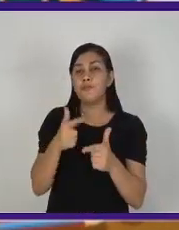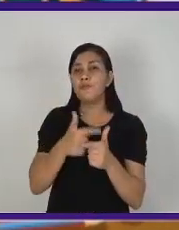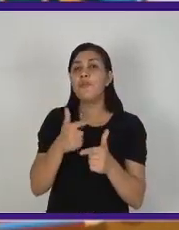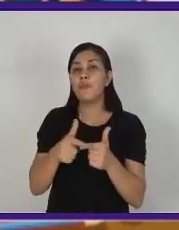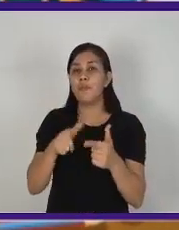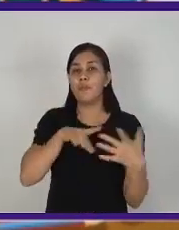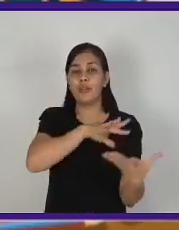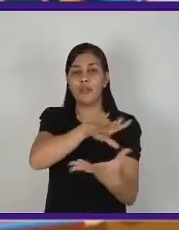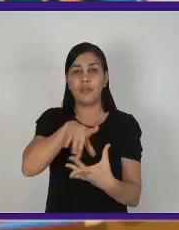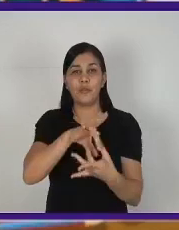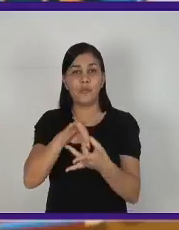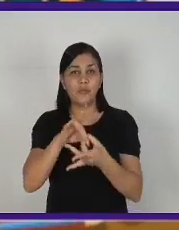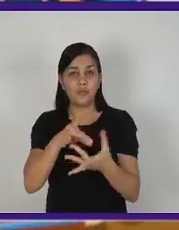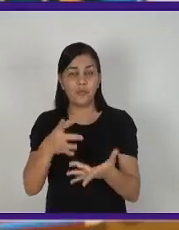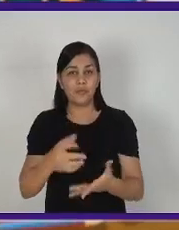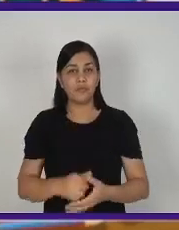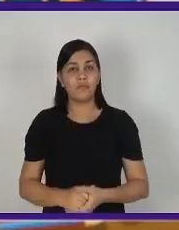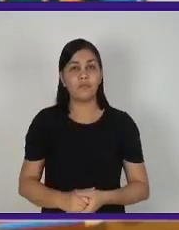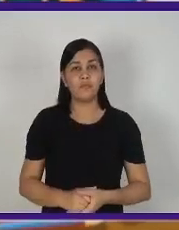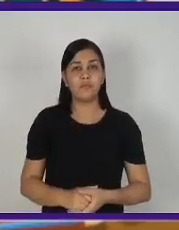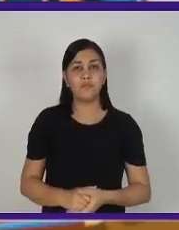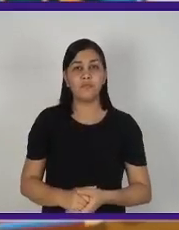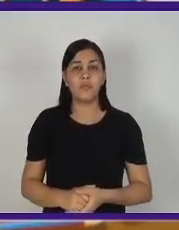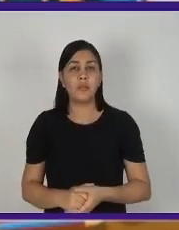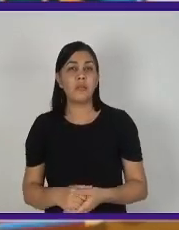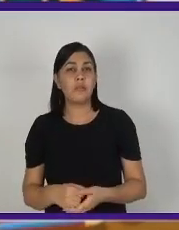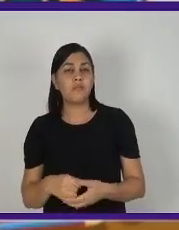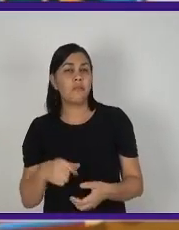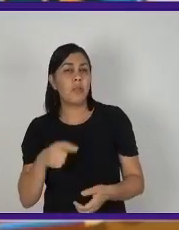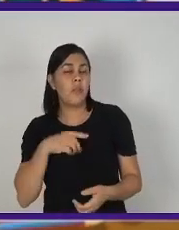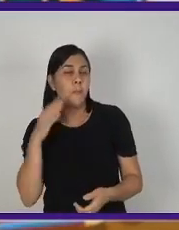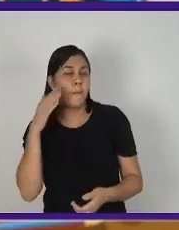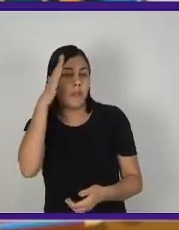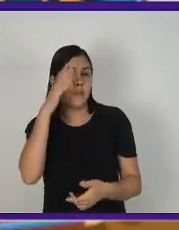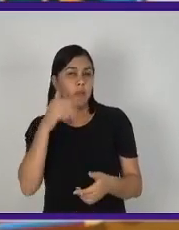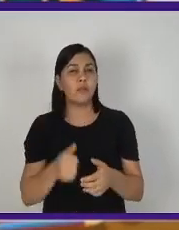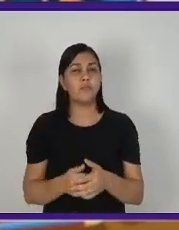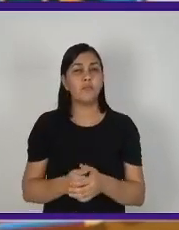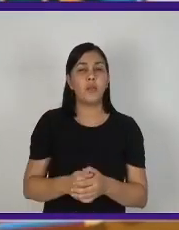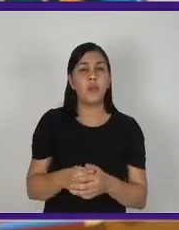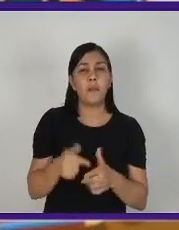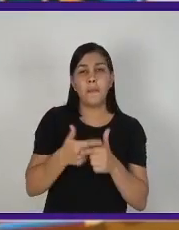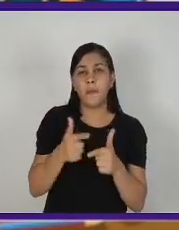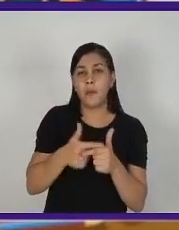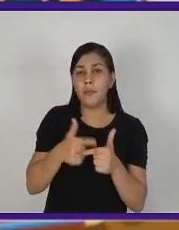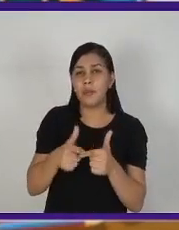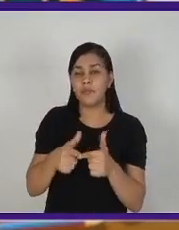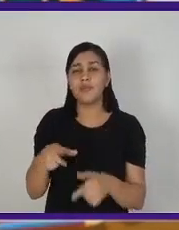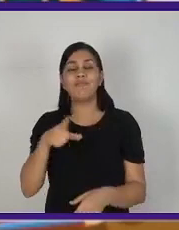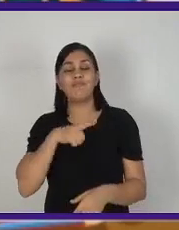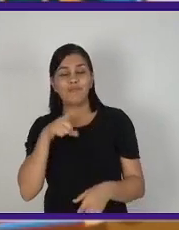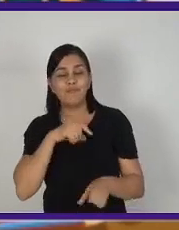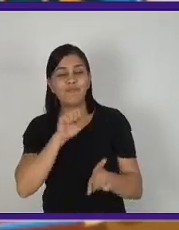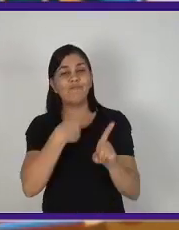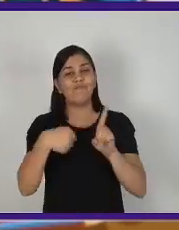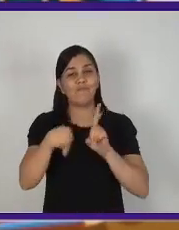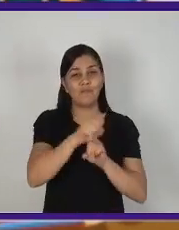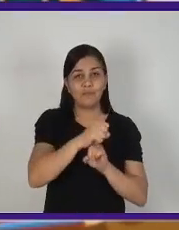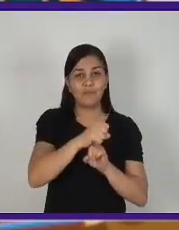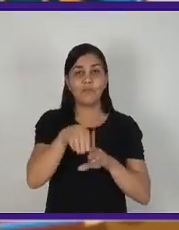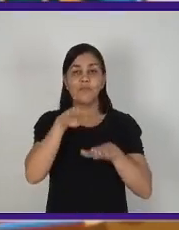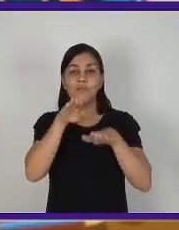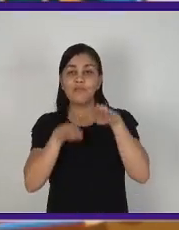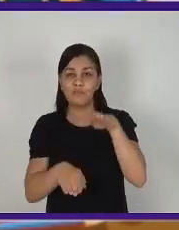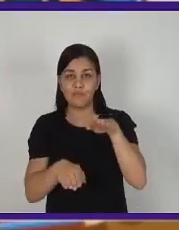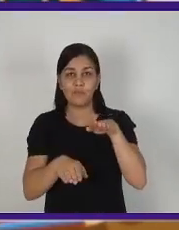problemas dessa globalização. Então, dentre os principais problemas, seria uma desigualdade social, que